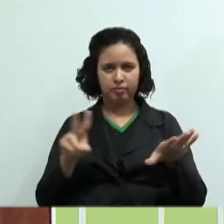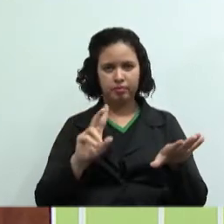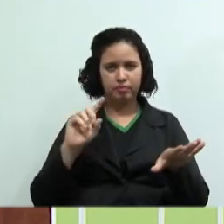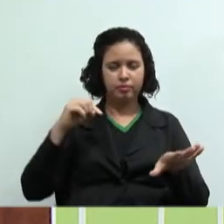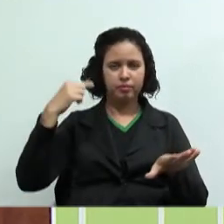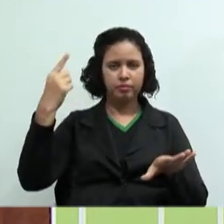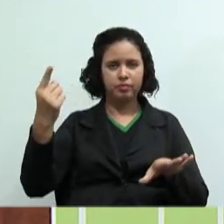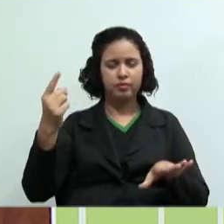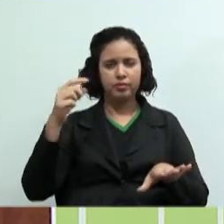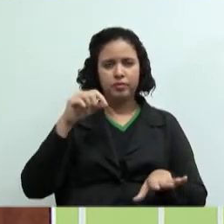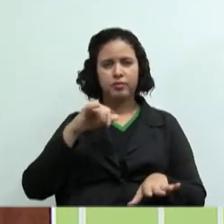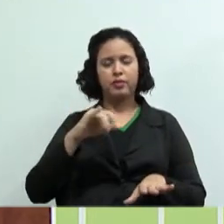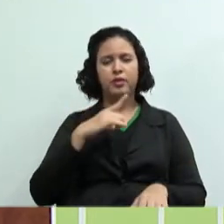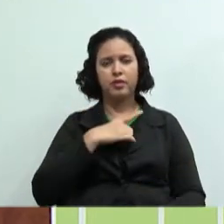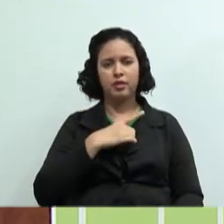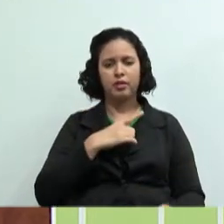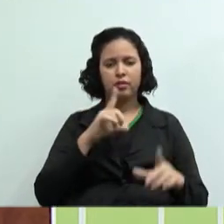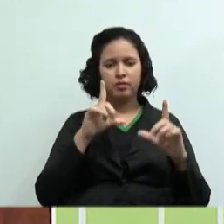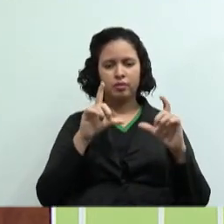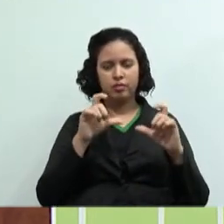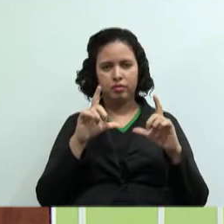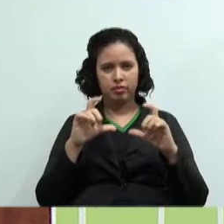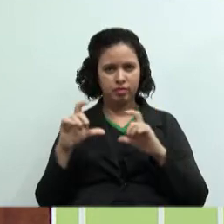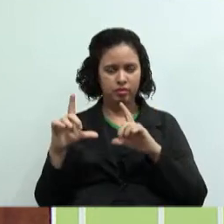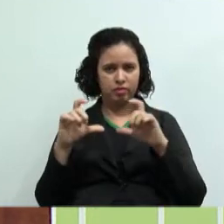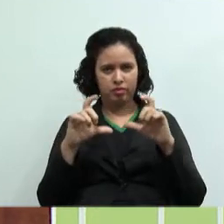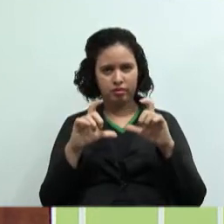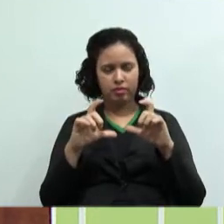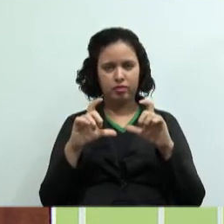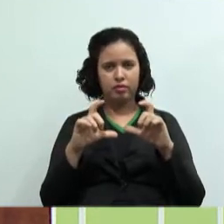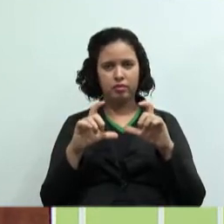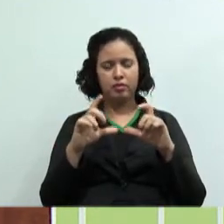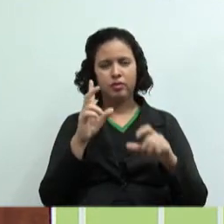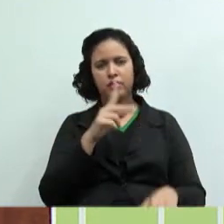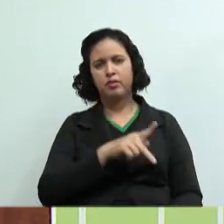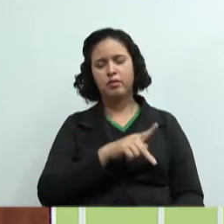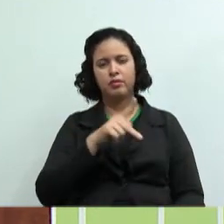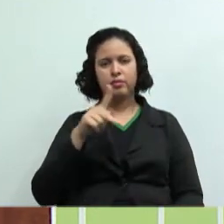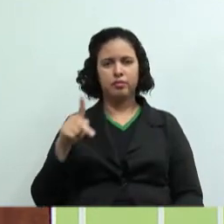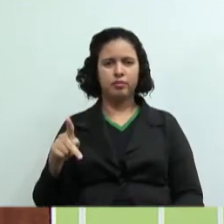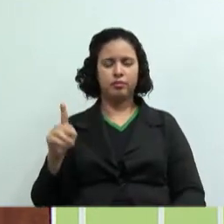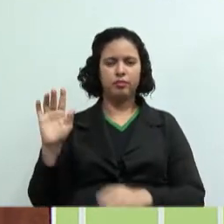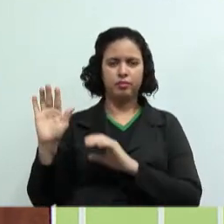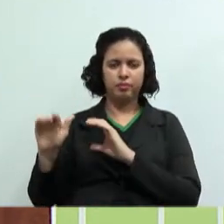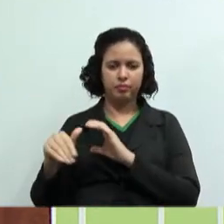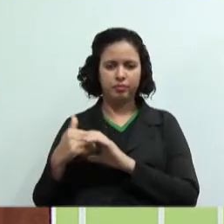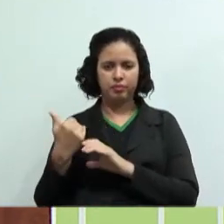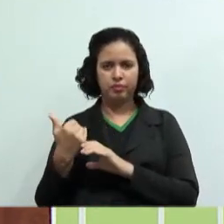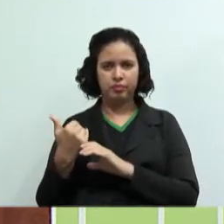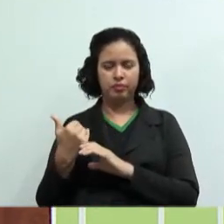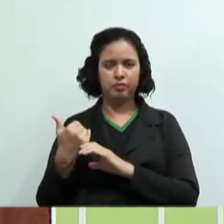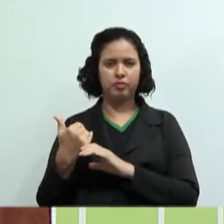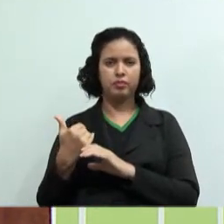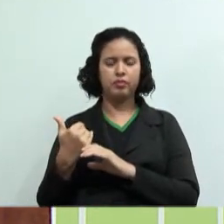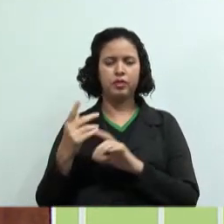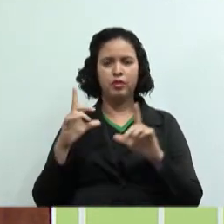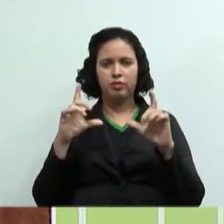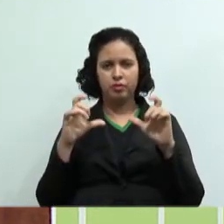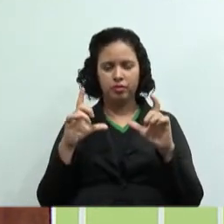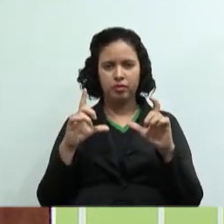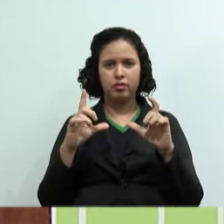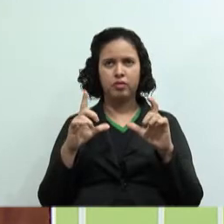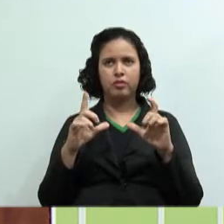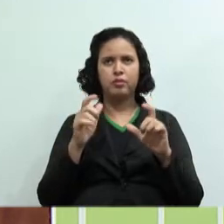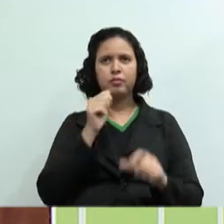hoje. Se não, tem uma foto lá, eu vou trazer essa foto novamente, a professora não entrou em contato comigo, só está a foto dela com os alunos. Mas eu não sei